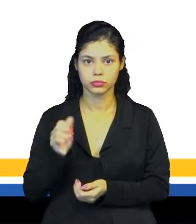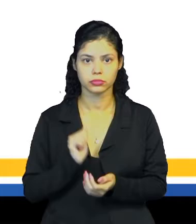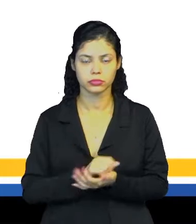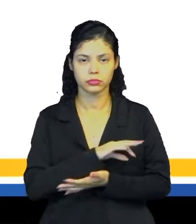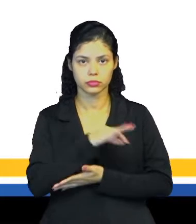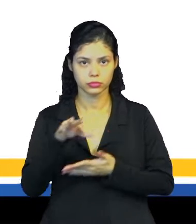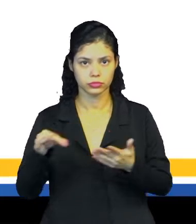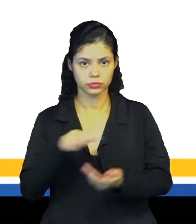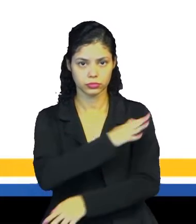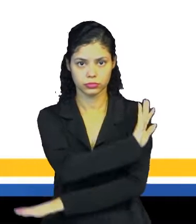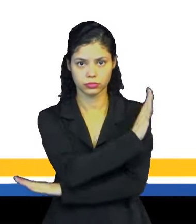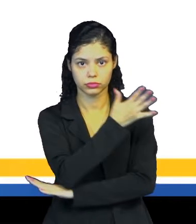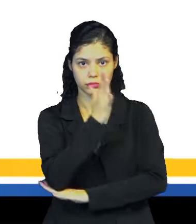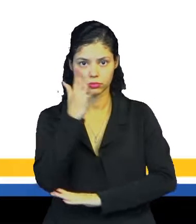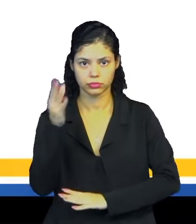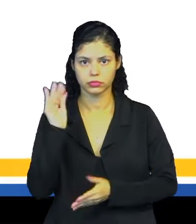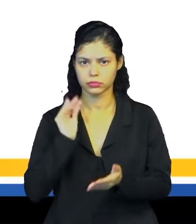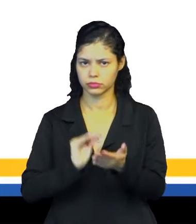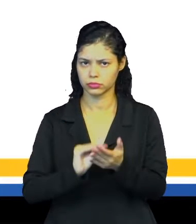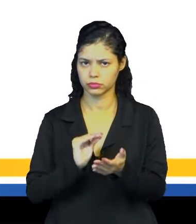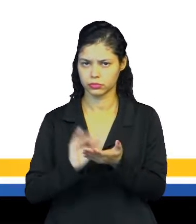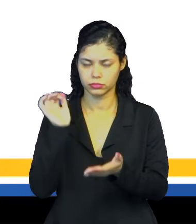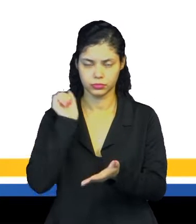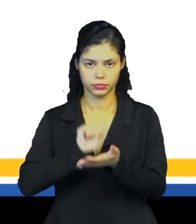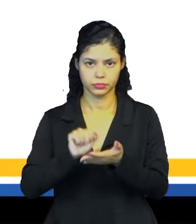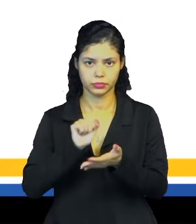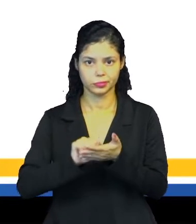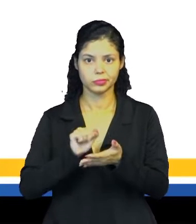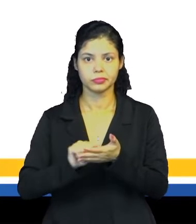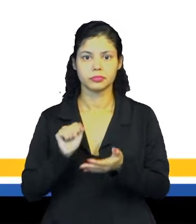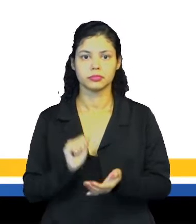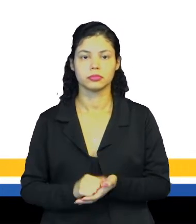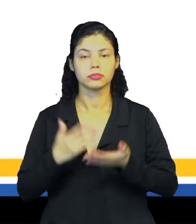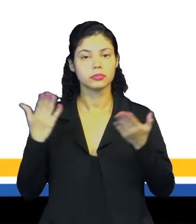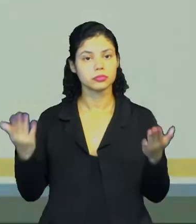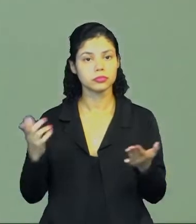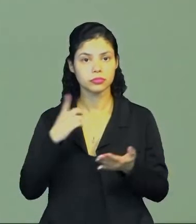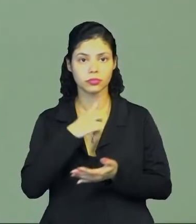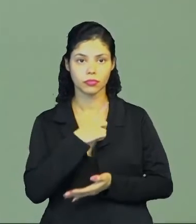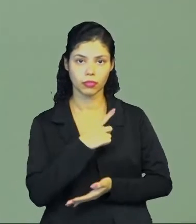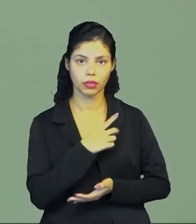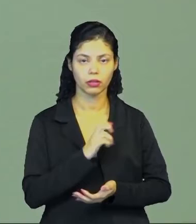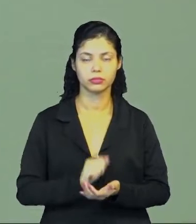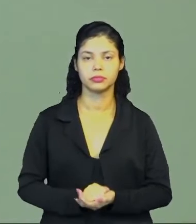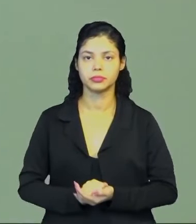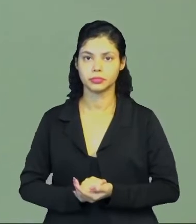elementos da natureza, né? E ausência da escrita. Então, aí, nós temos